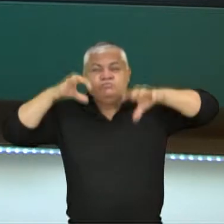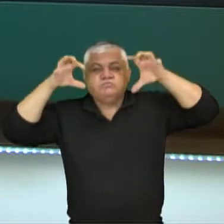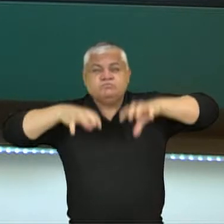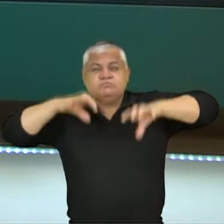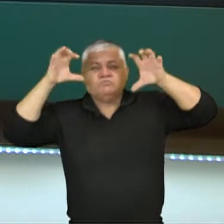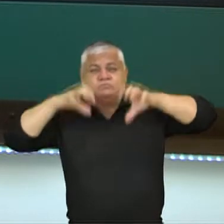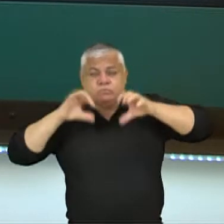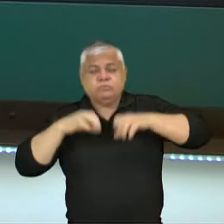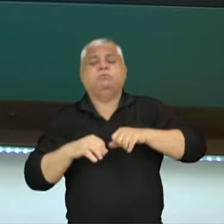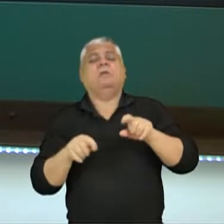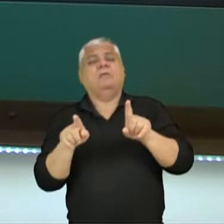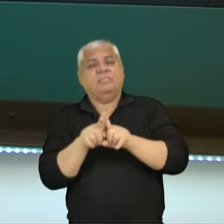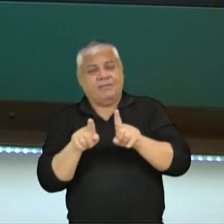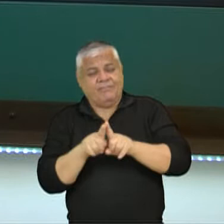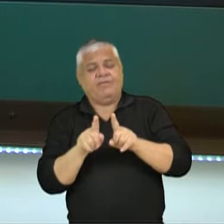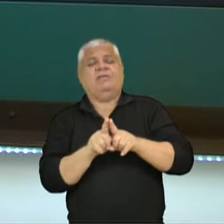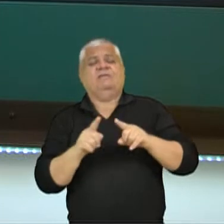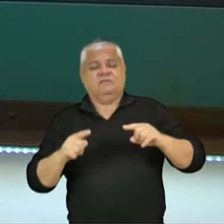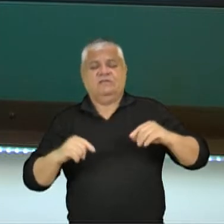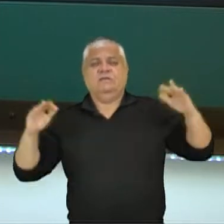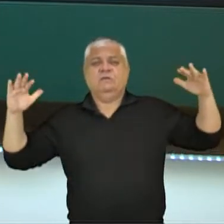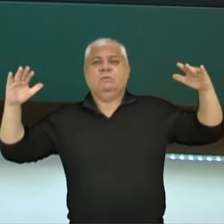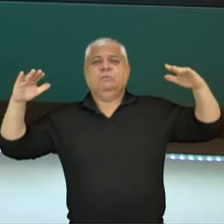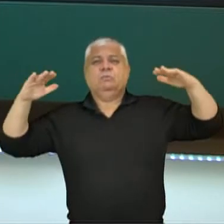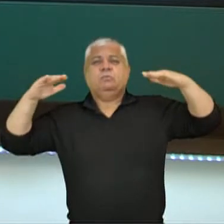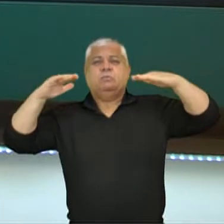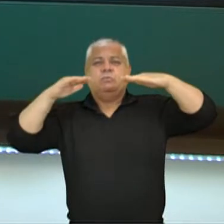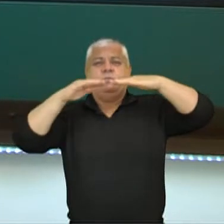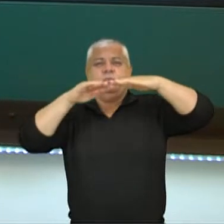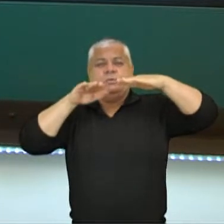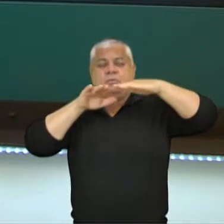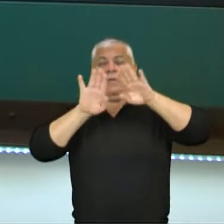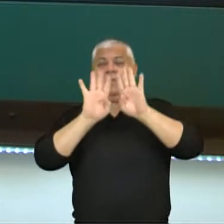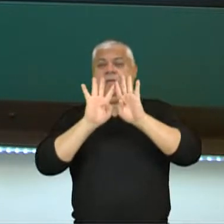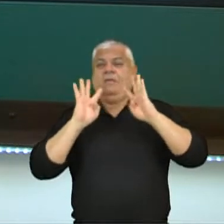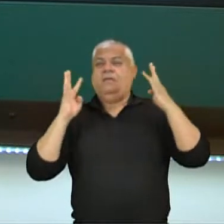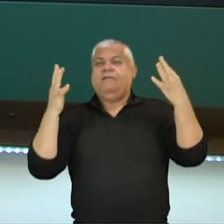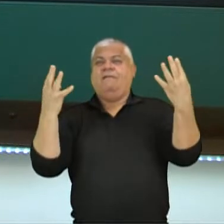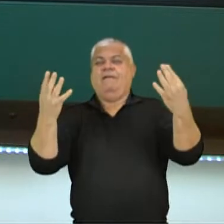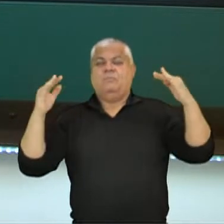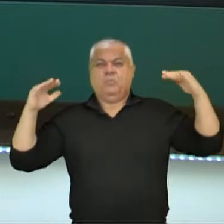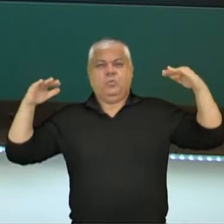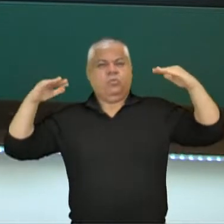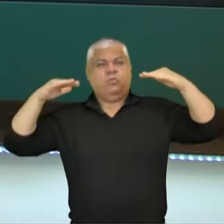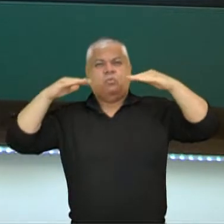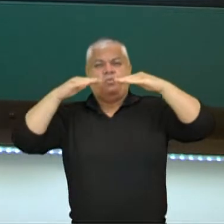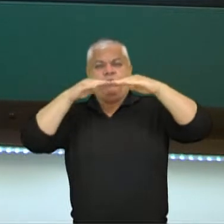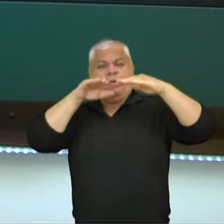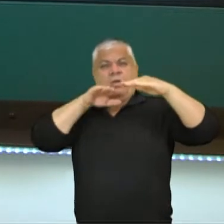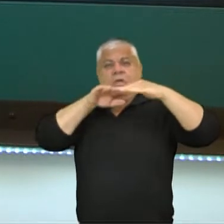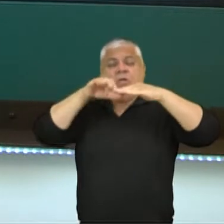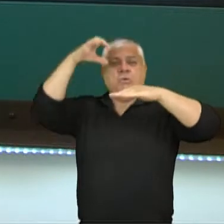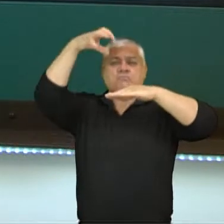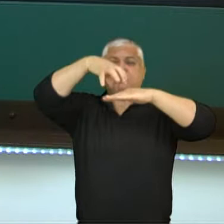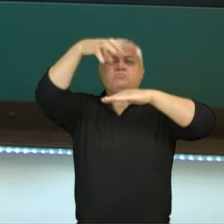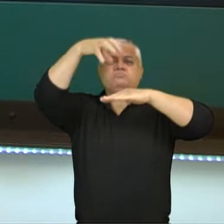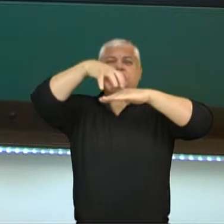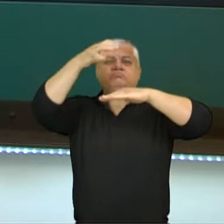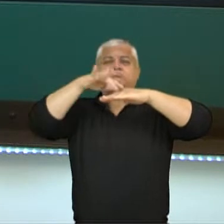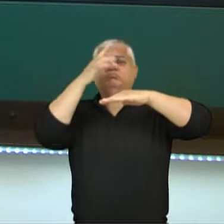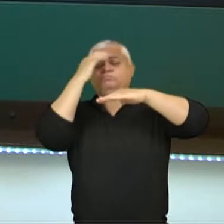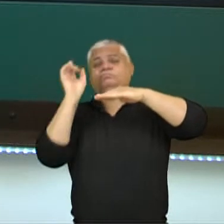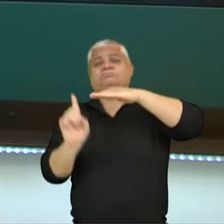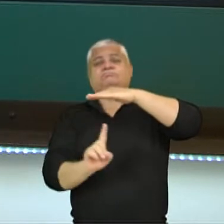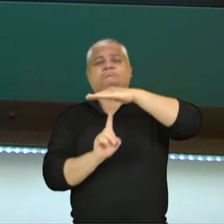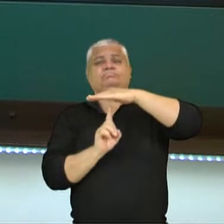viesse até mesmo com o vento, teria os paridos e coliseu para proteger o pessoal e teria essa cobertura. Então, durante a chuva, as pessoas também